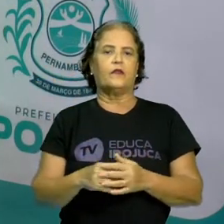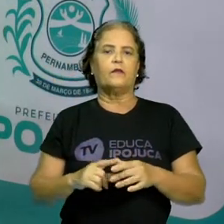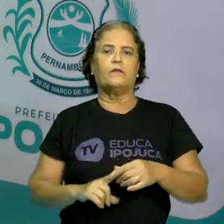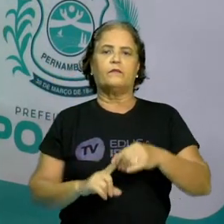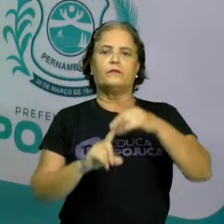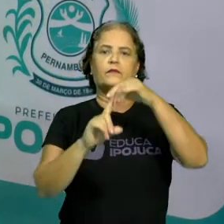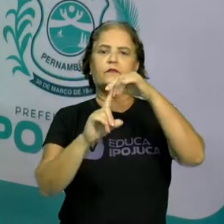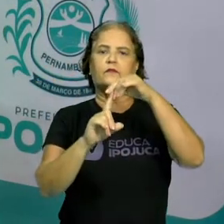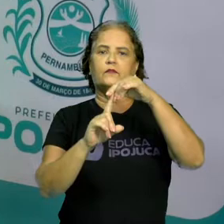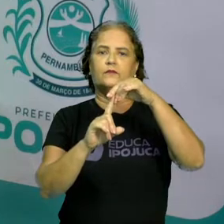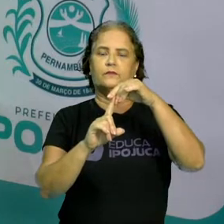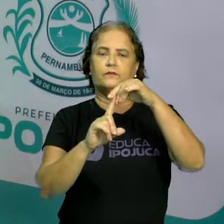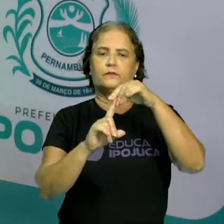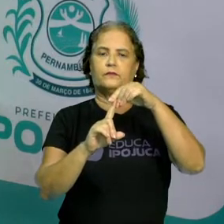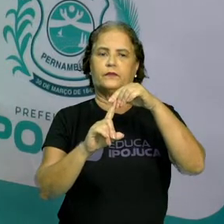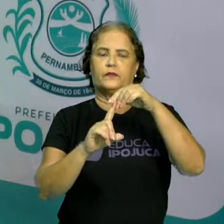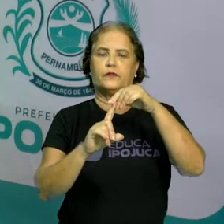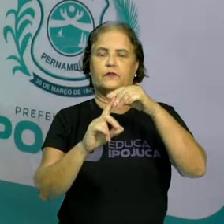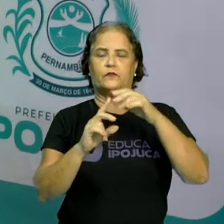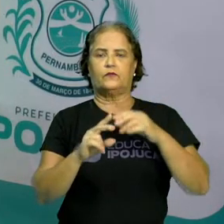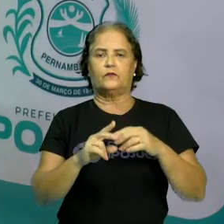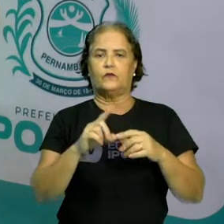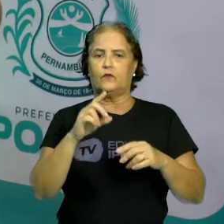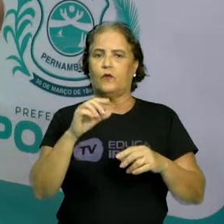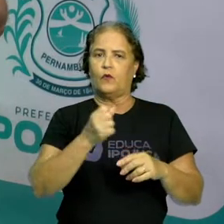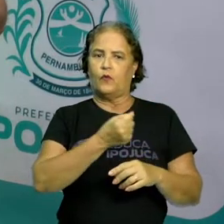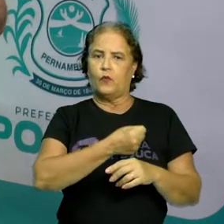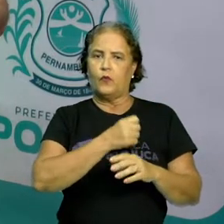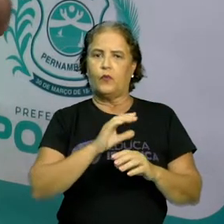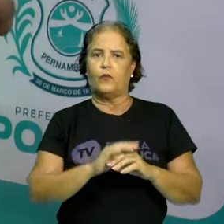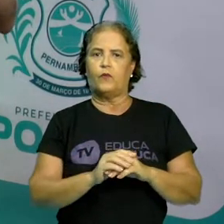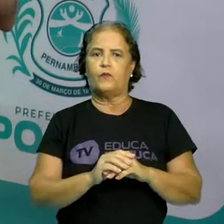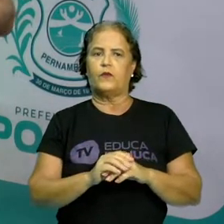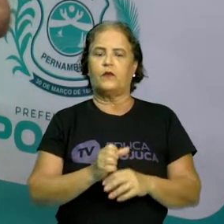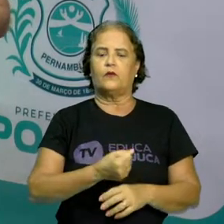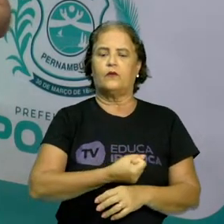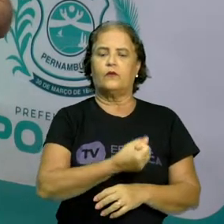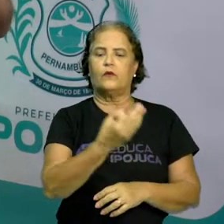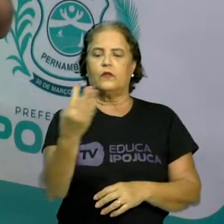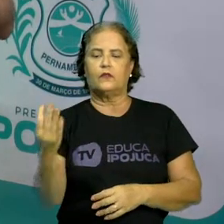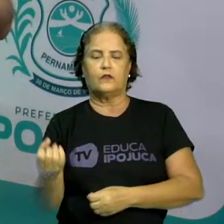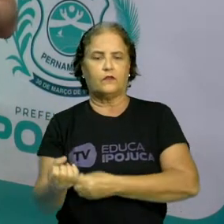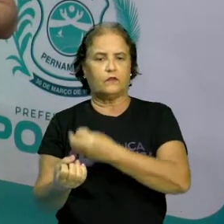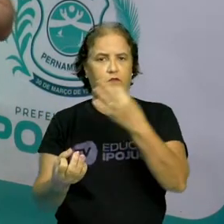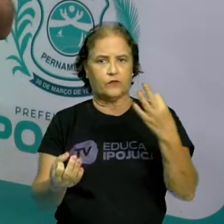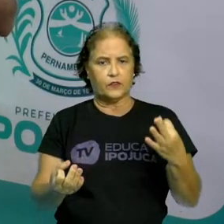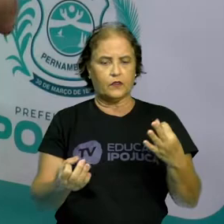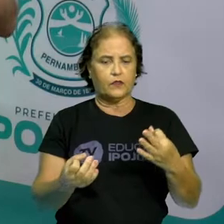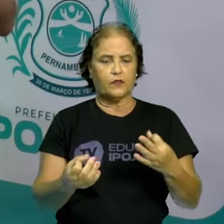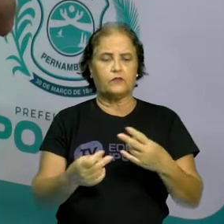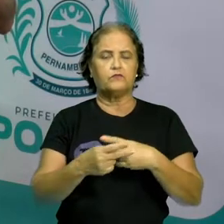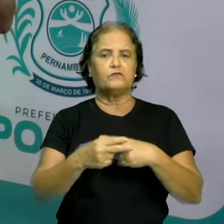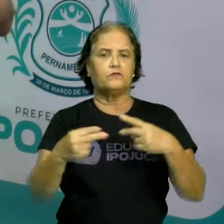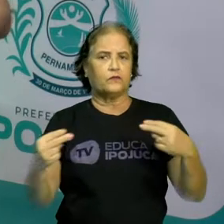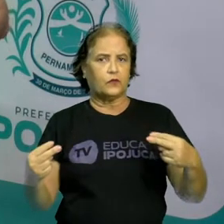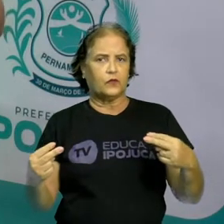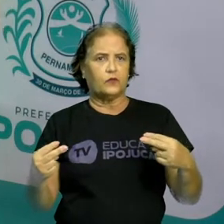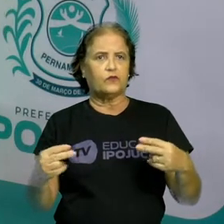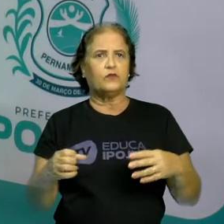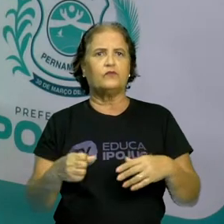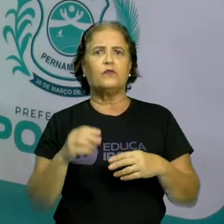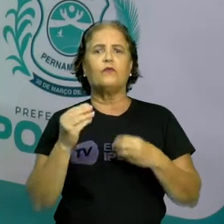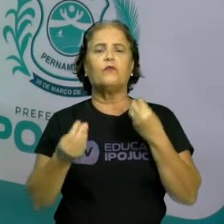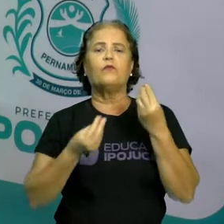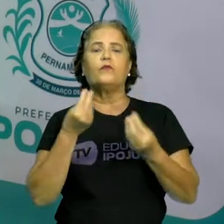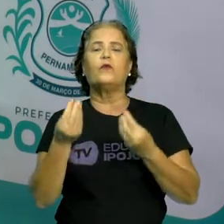função dos números é de quantificar as coisas. Como assim? Quantificar